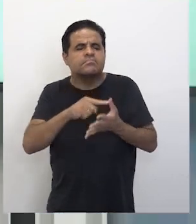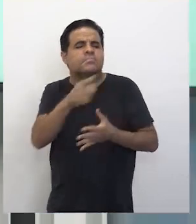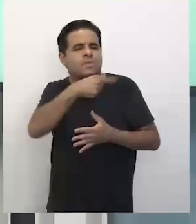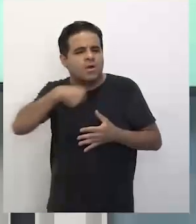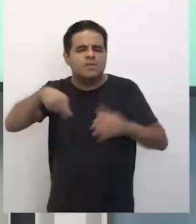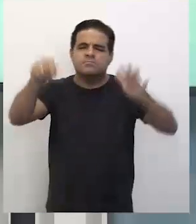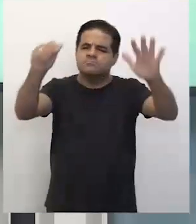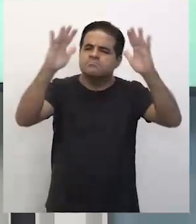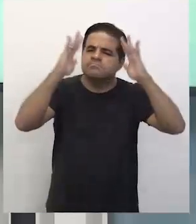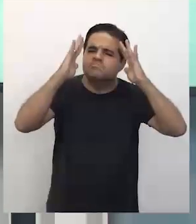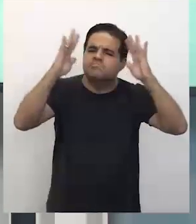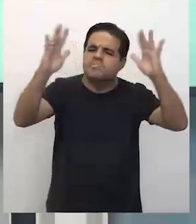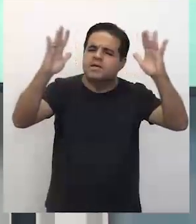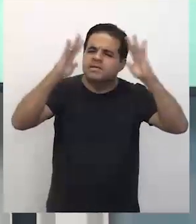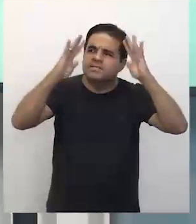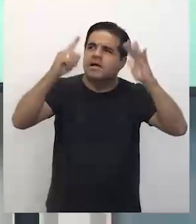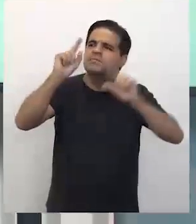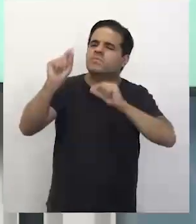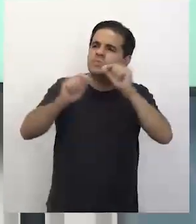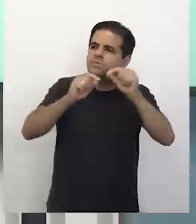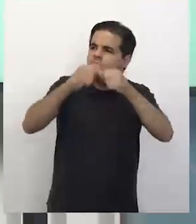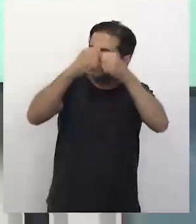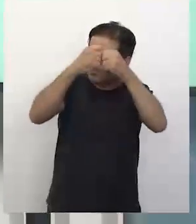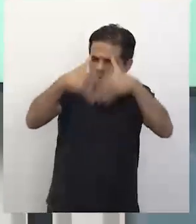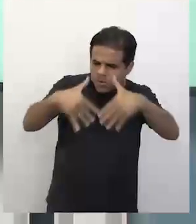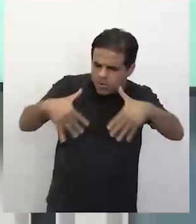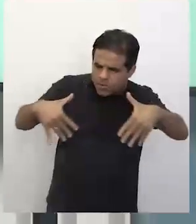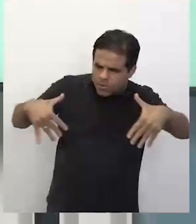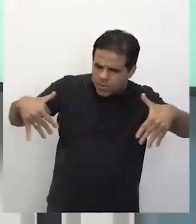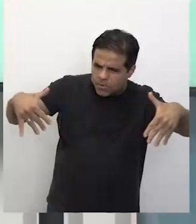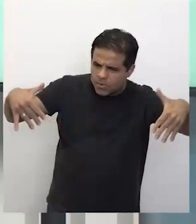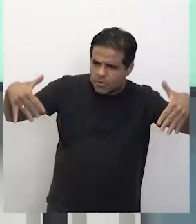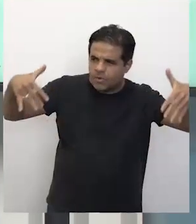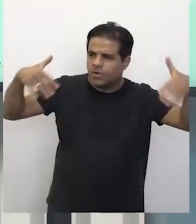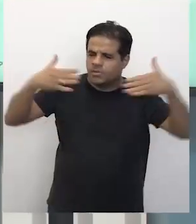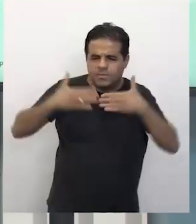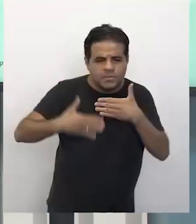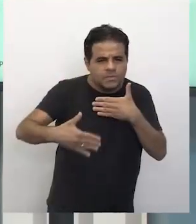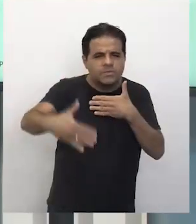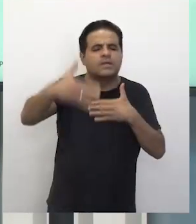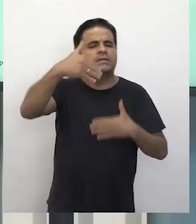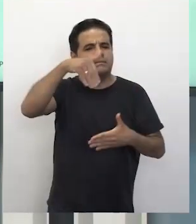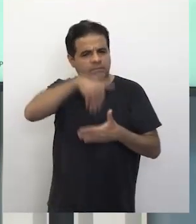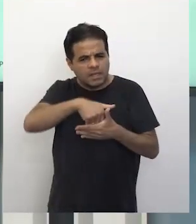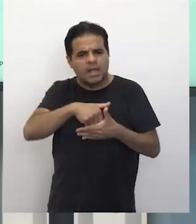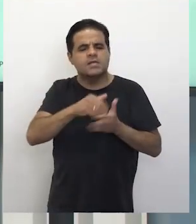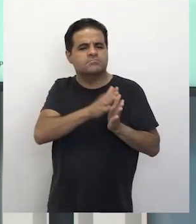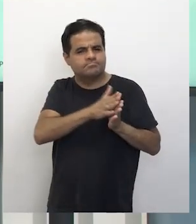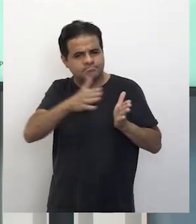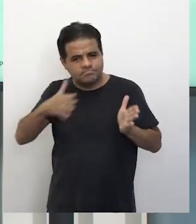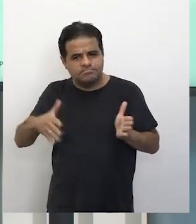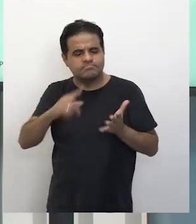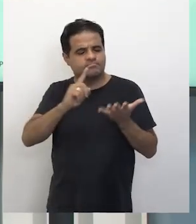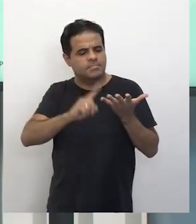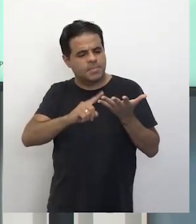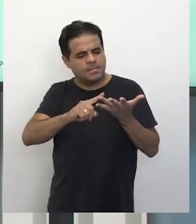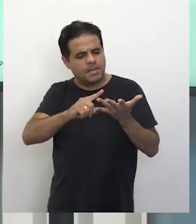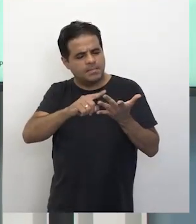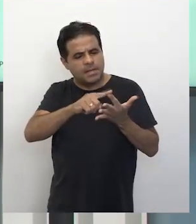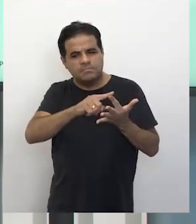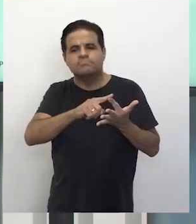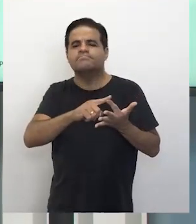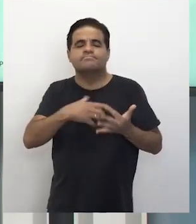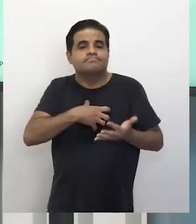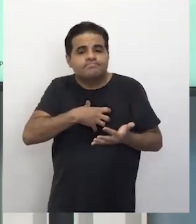gente pensar os fluxos migratórios, não é, Fabi? Então, dentro desses elementos, a